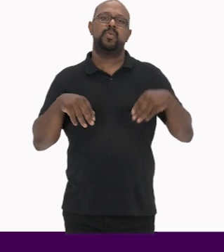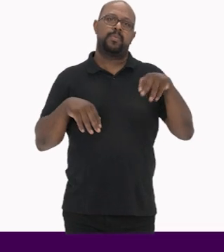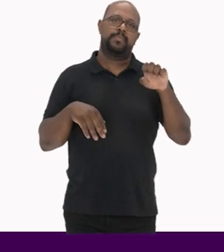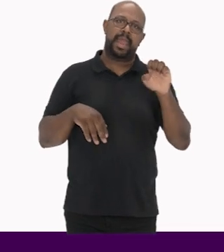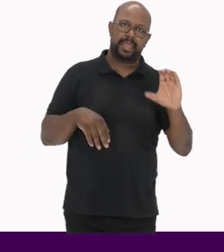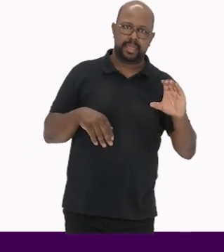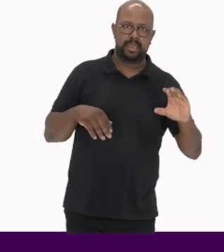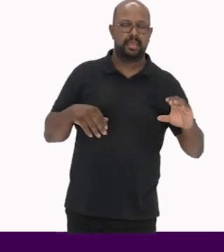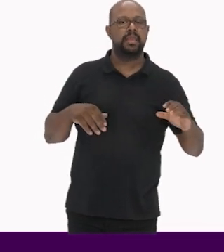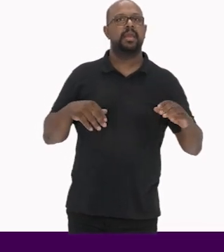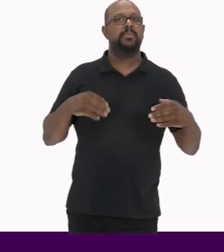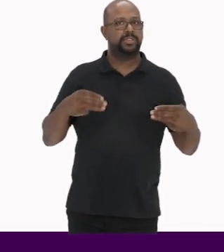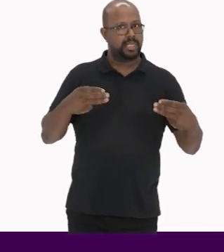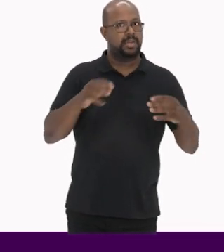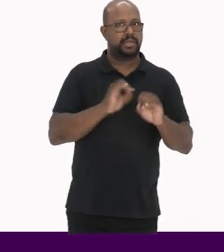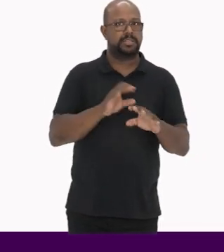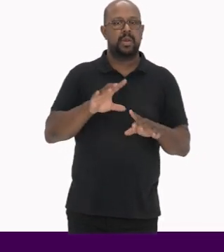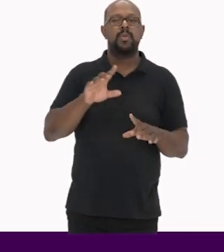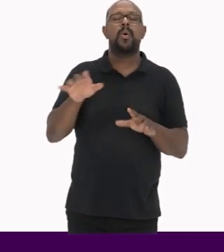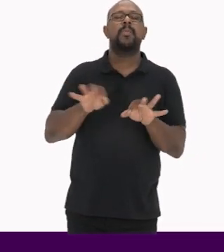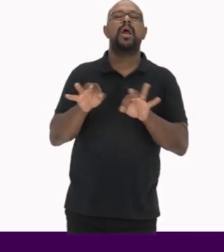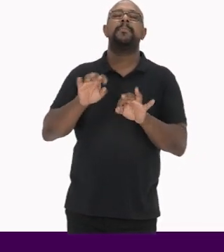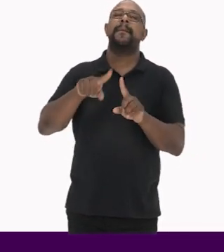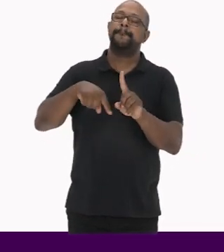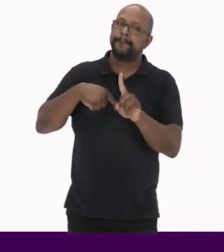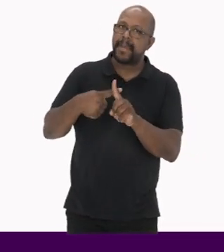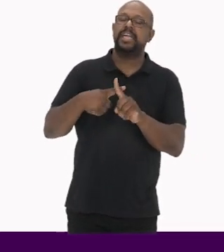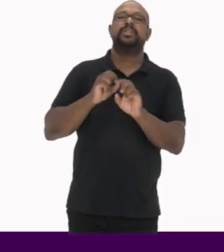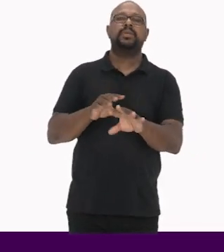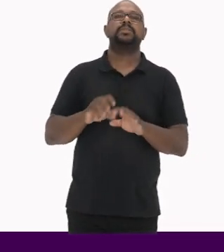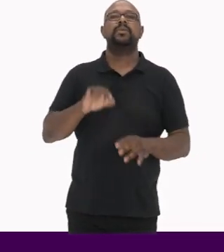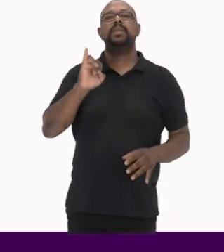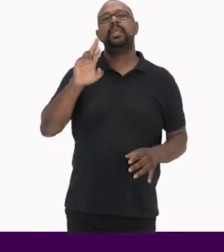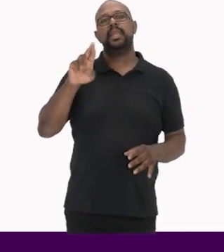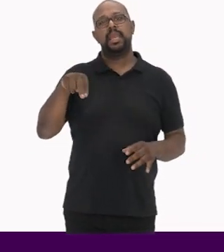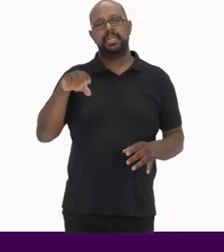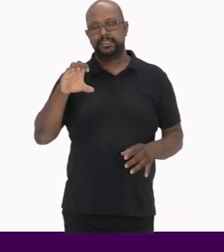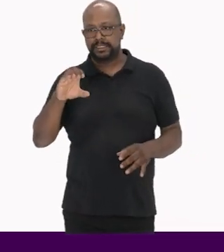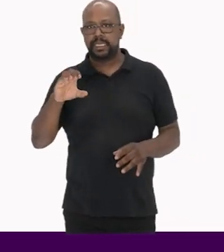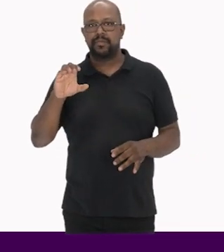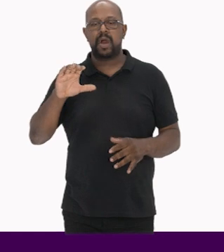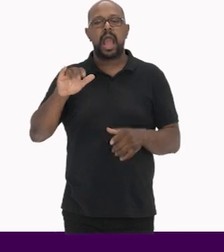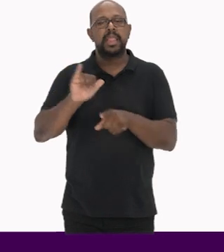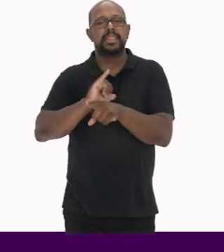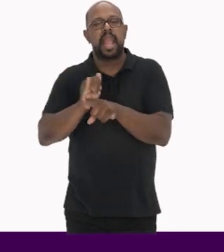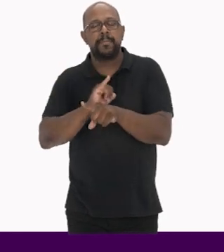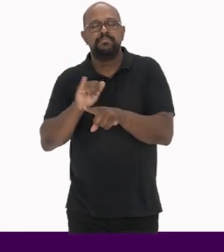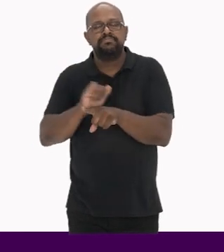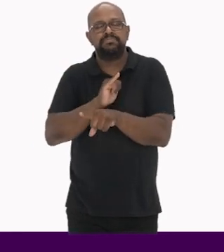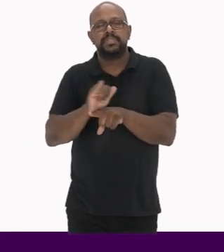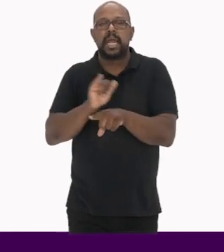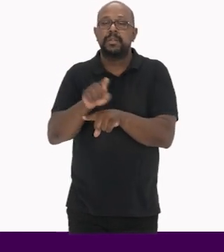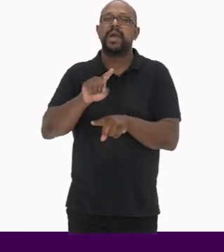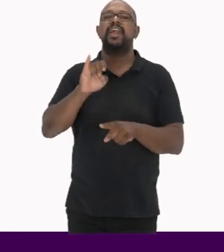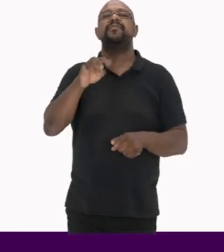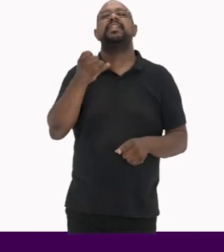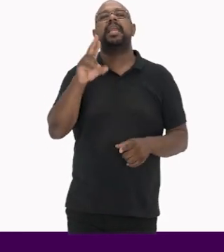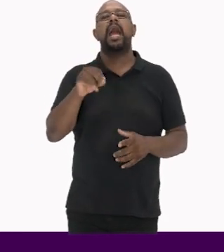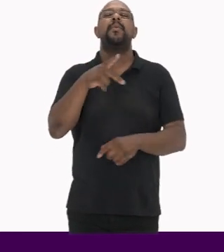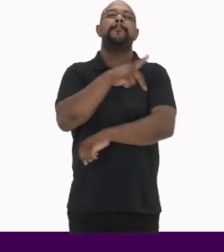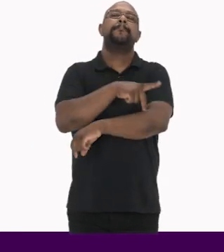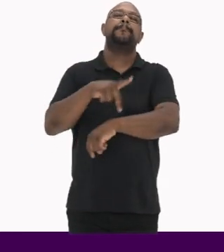Educação No âmbito do seu programa Mais Educação O INRC foi adaptado para o desenvolvimento do inventário